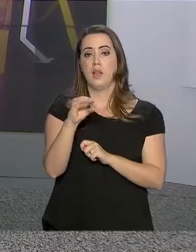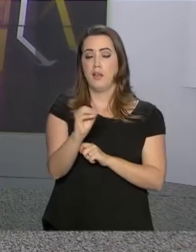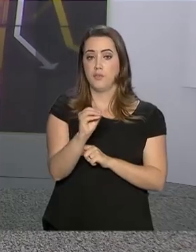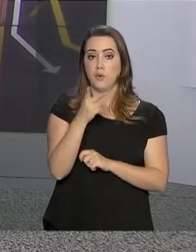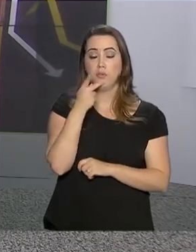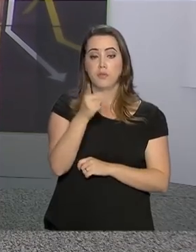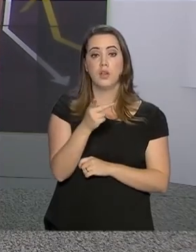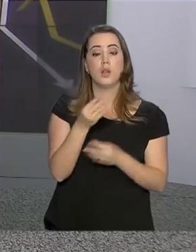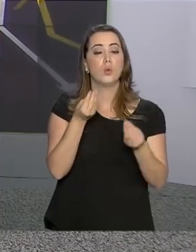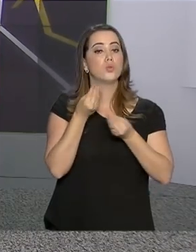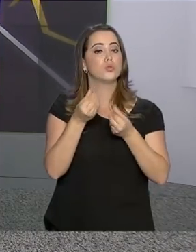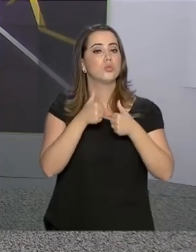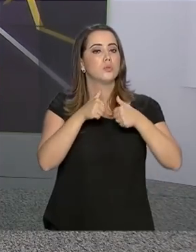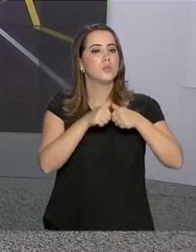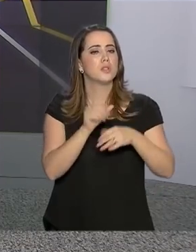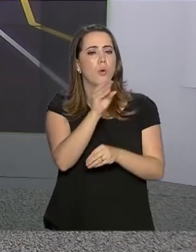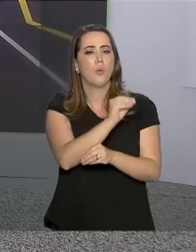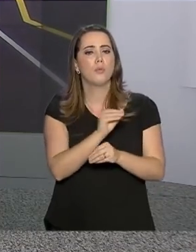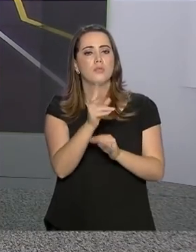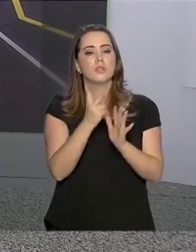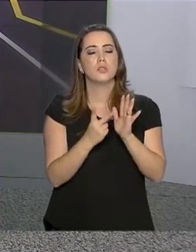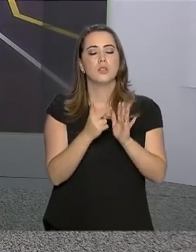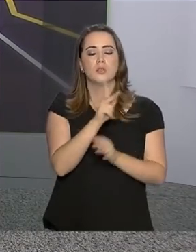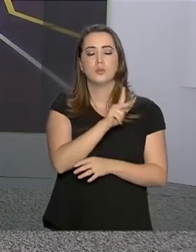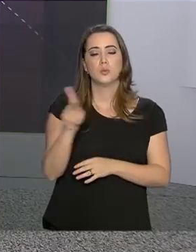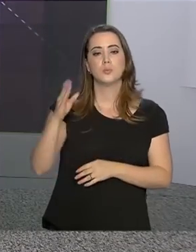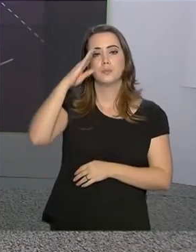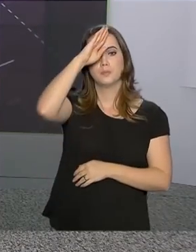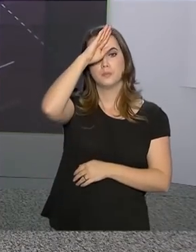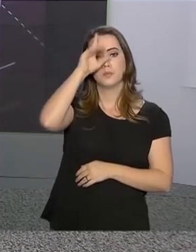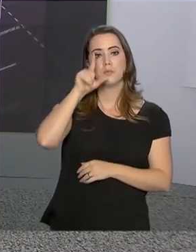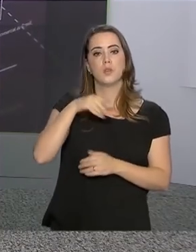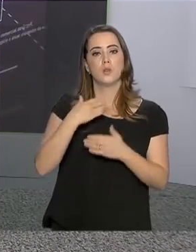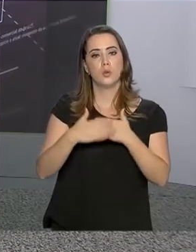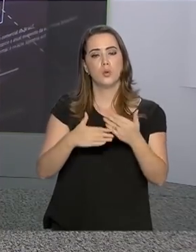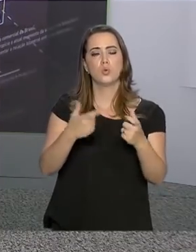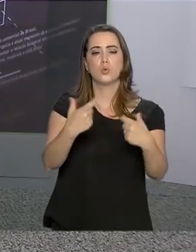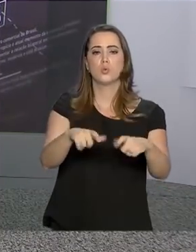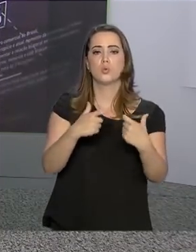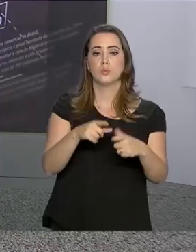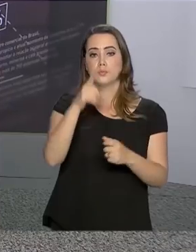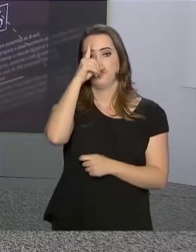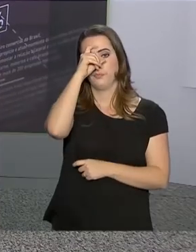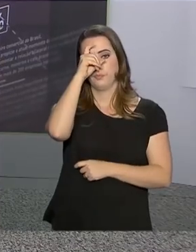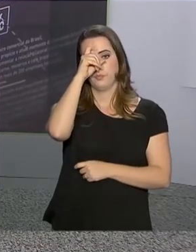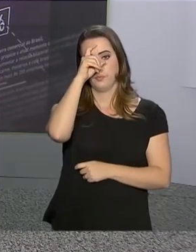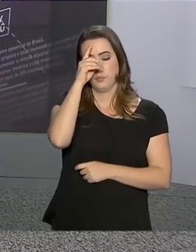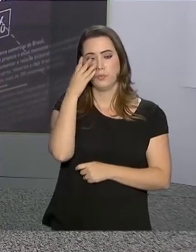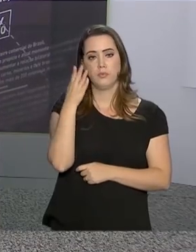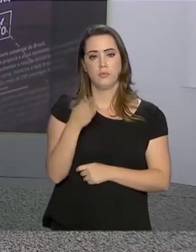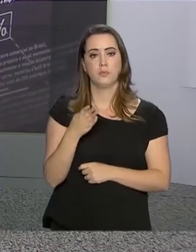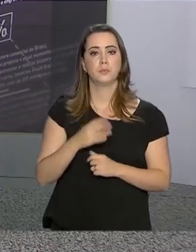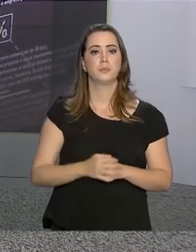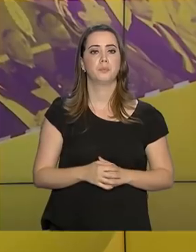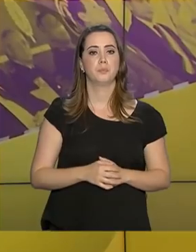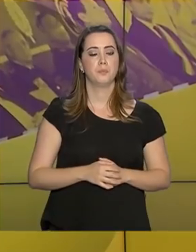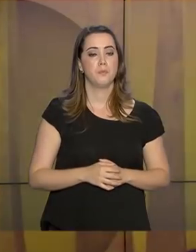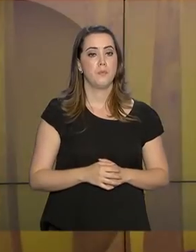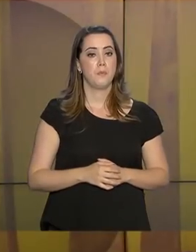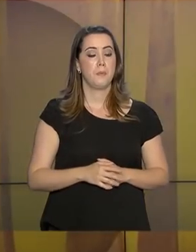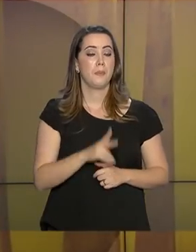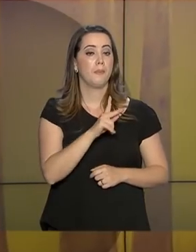atualizou as informações sobre a recuperação do presidente Jair Bolsonaro, que continua internado no hospital Albert Einstein.